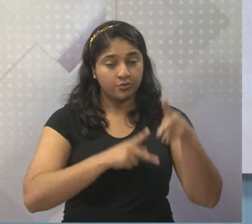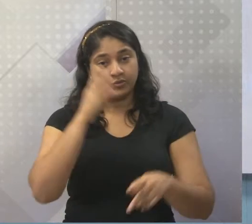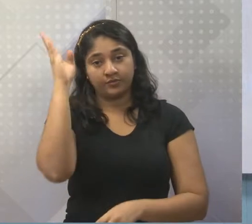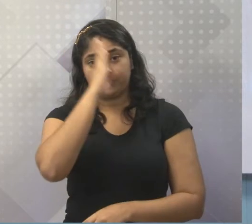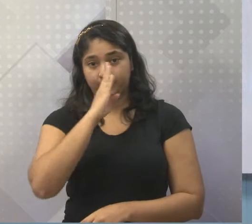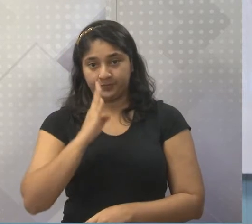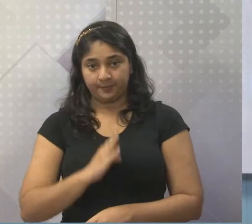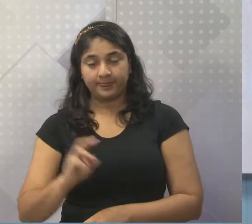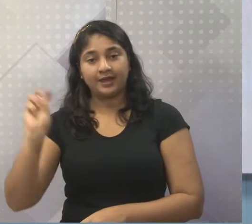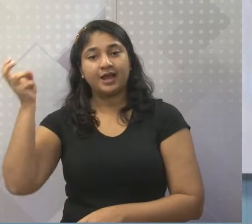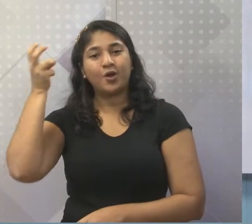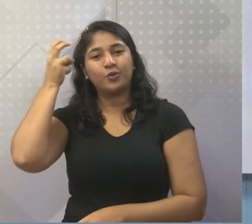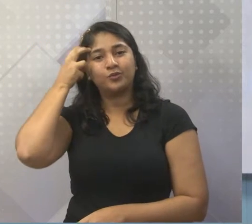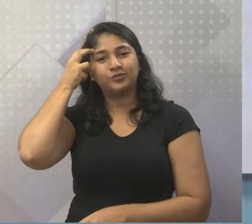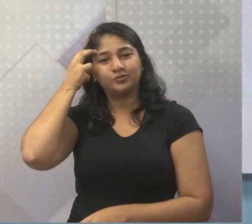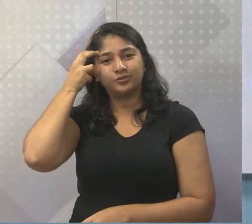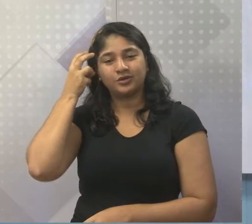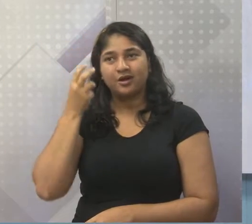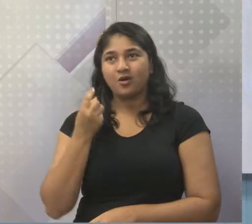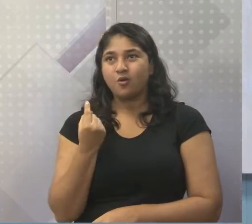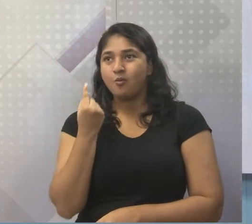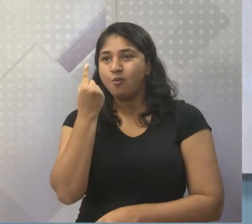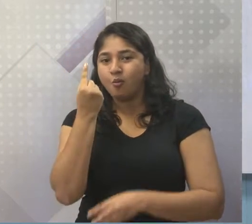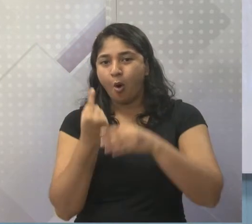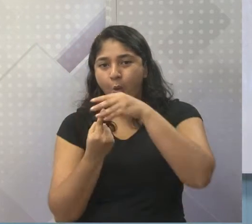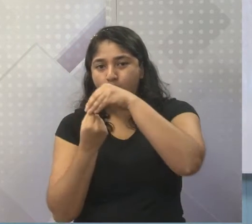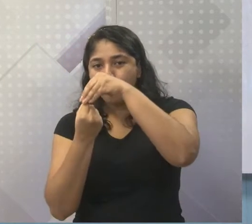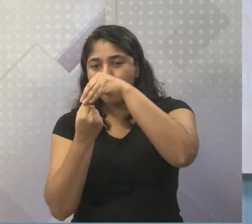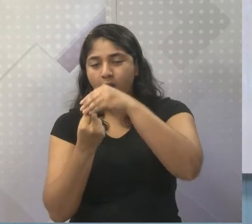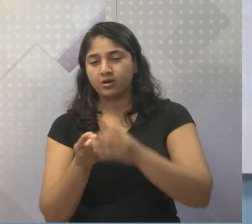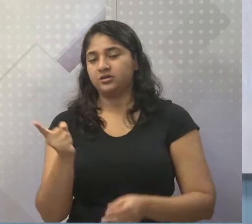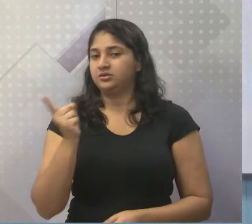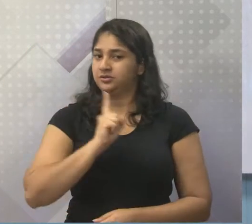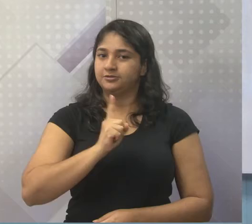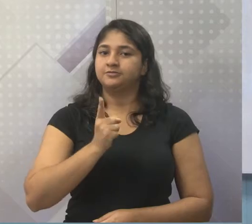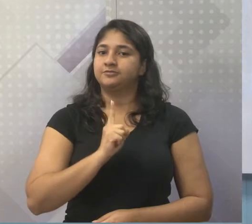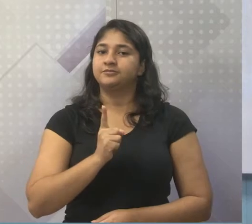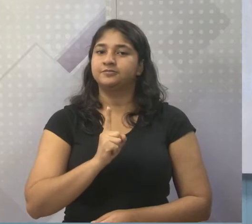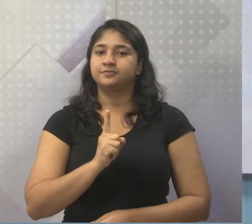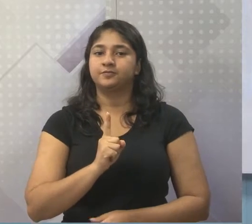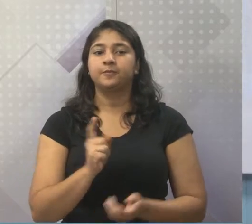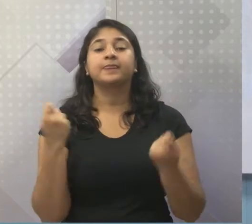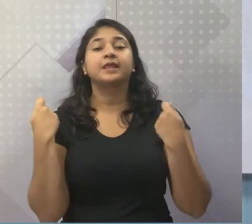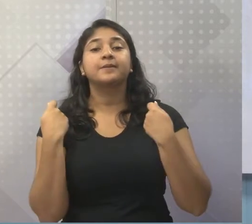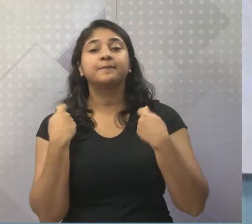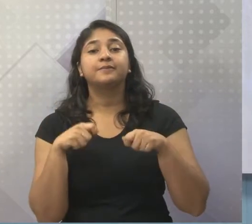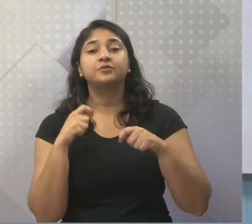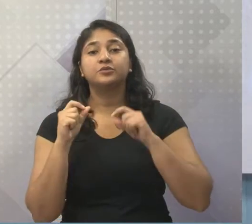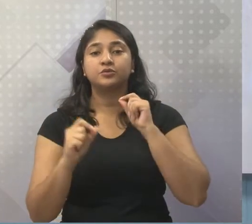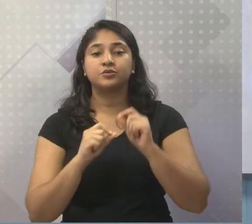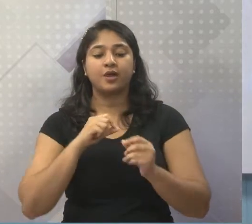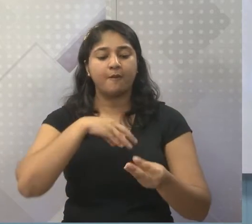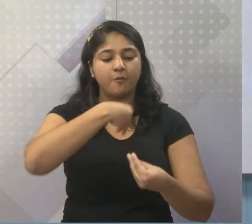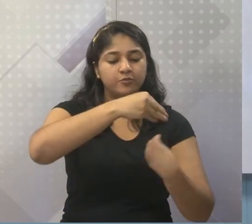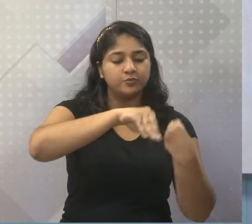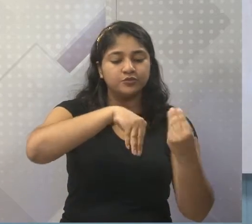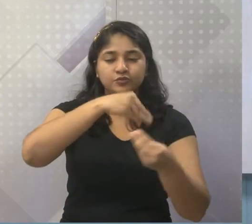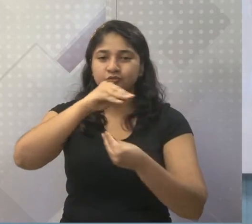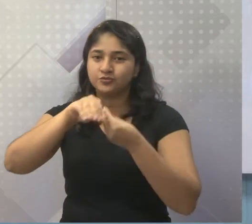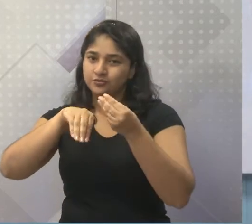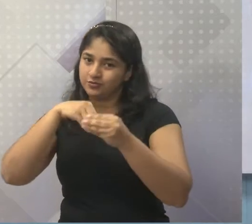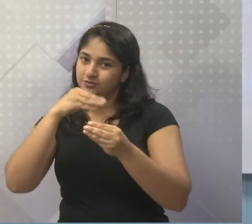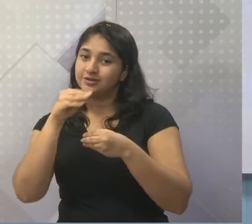brasileira, gente, ela não é una, ela não é única. Ela precisa ser entendida como uma mistura